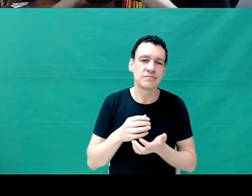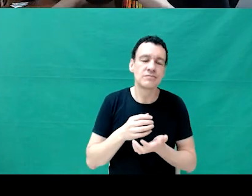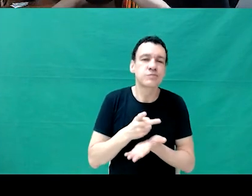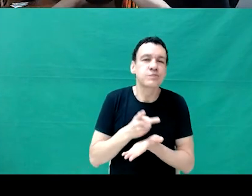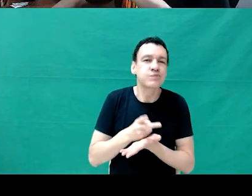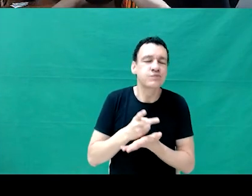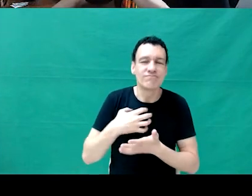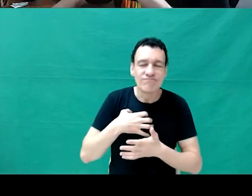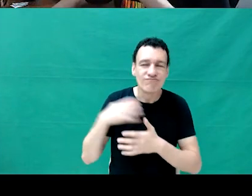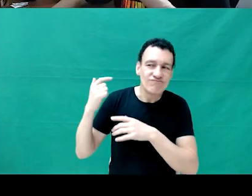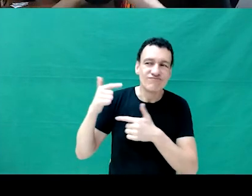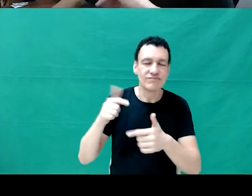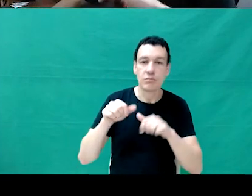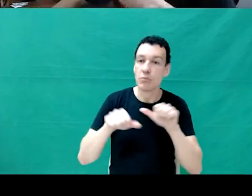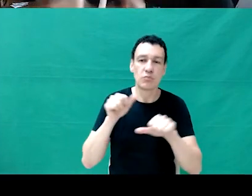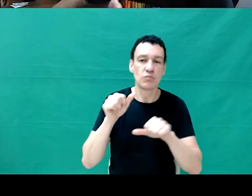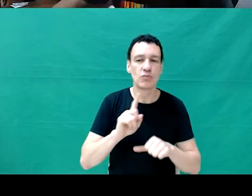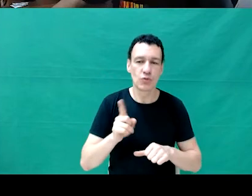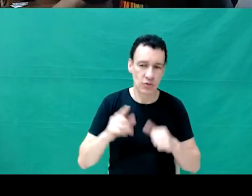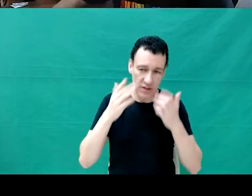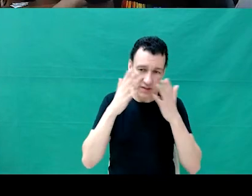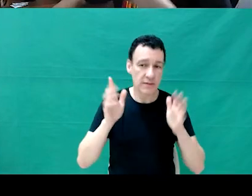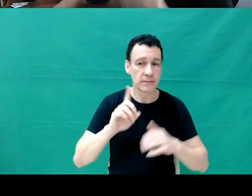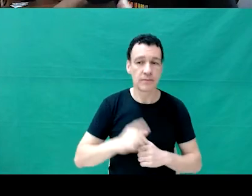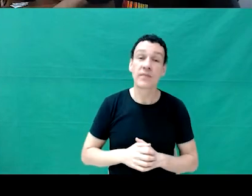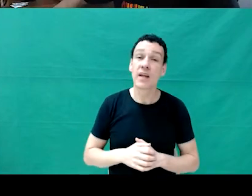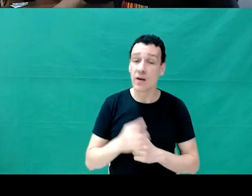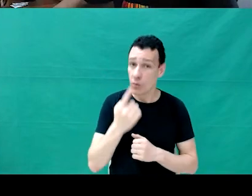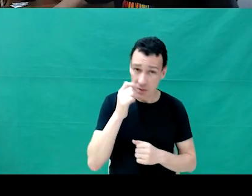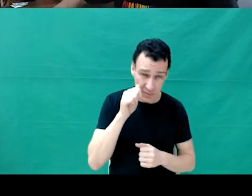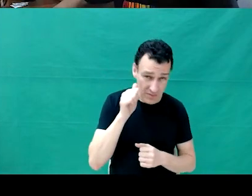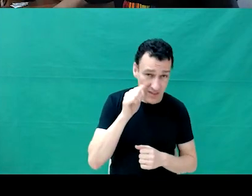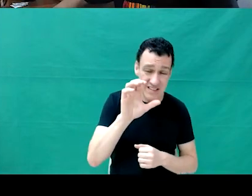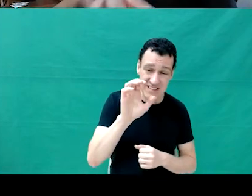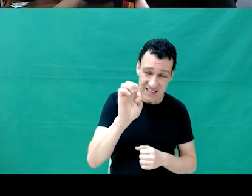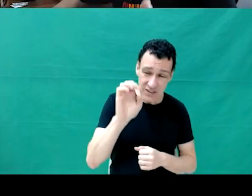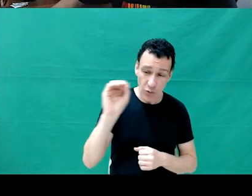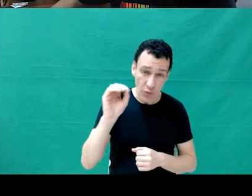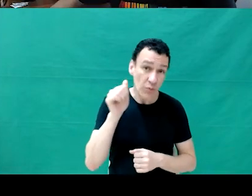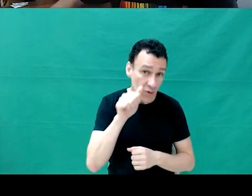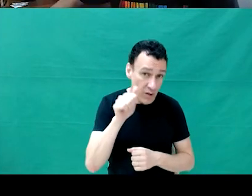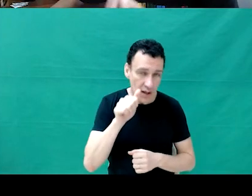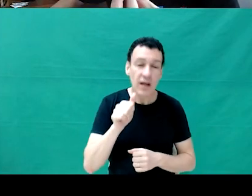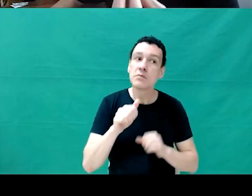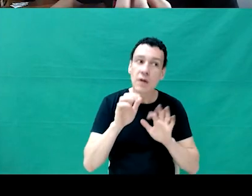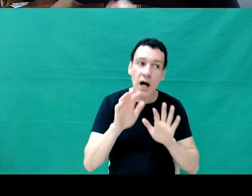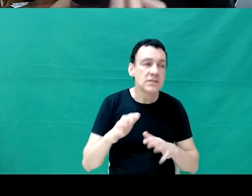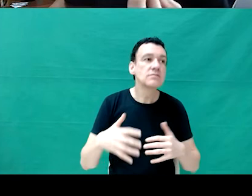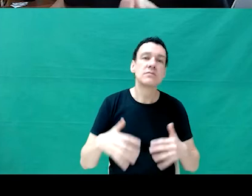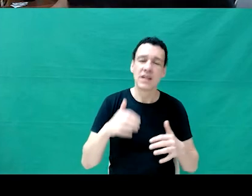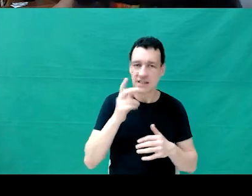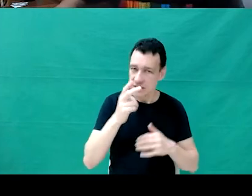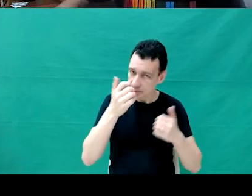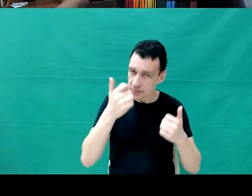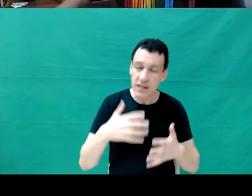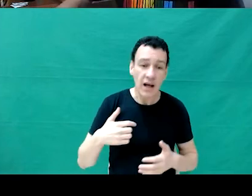é... a gente tem uma CEO que é mulher e ela conta muito sobre a vivência dela de ser mulher no agro e ela sempre